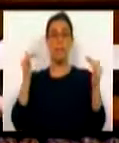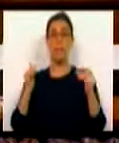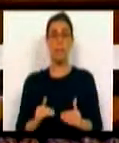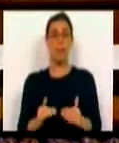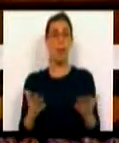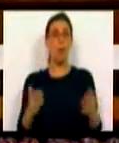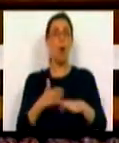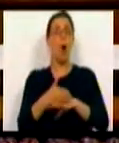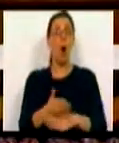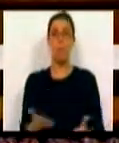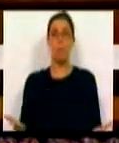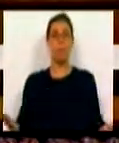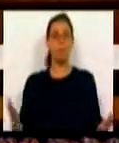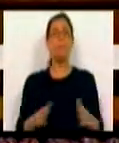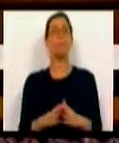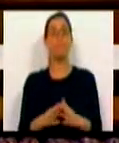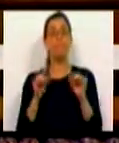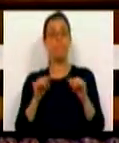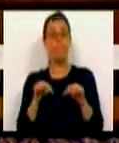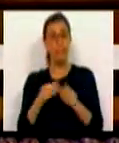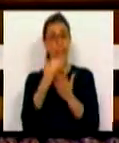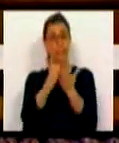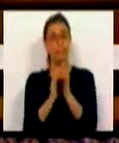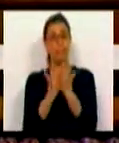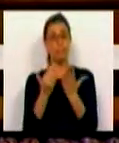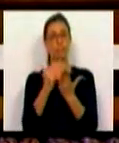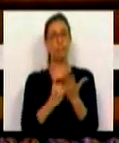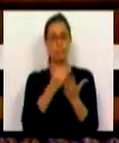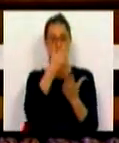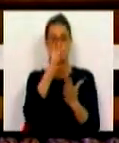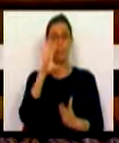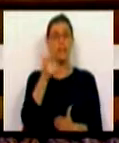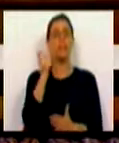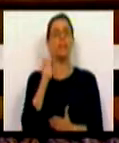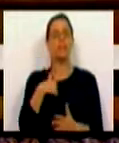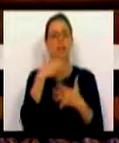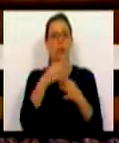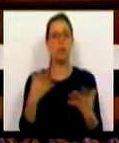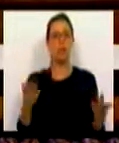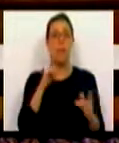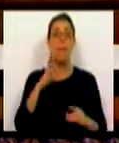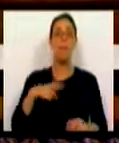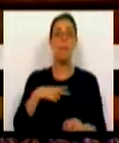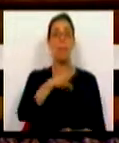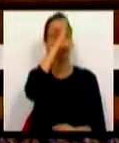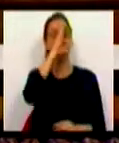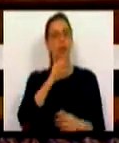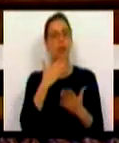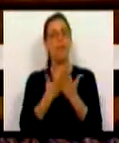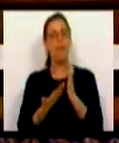hipóteses de intervenção tem. Com este instrumento, passados os 15 anos, estou certo que o património do Estado